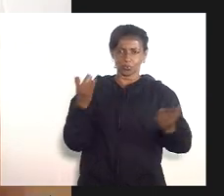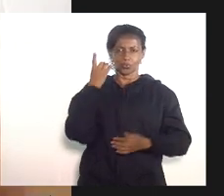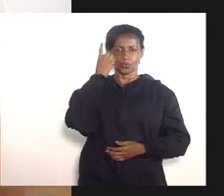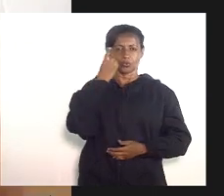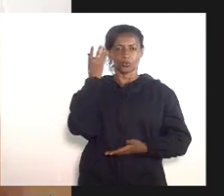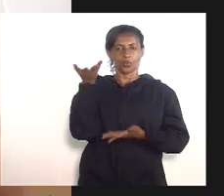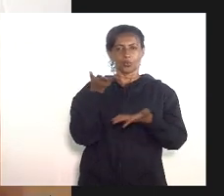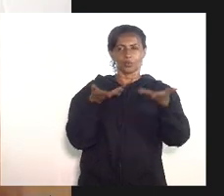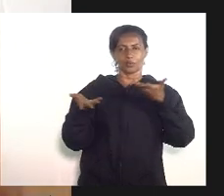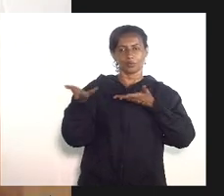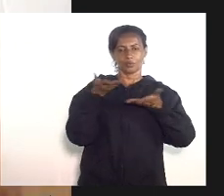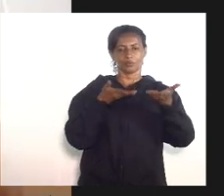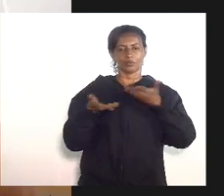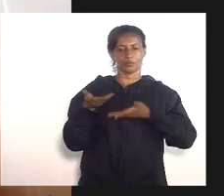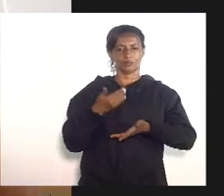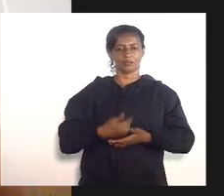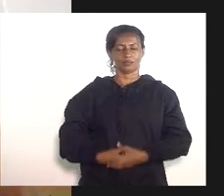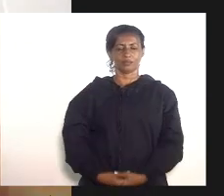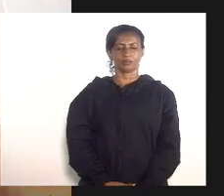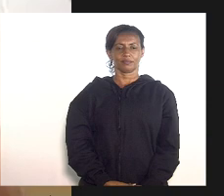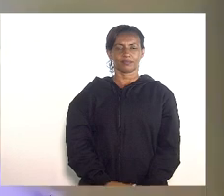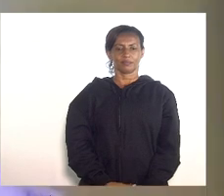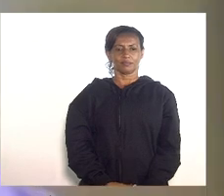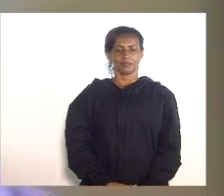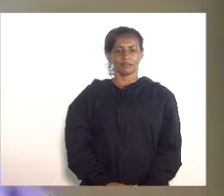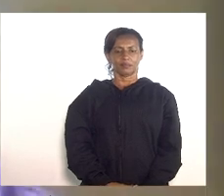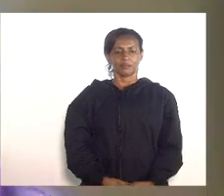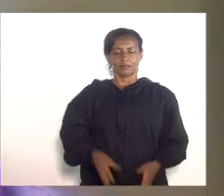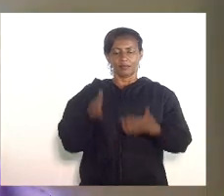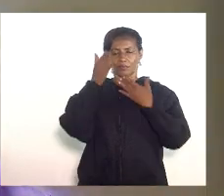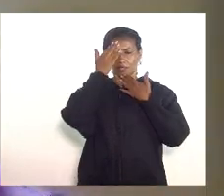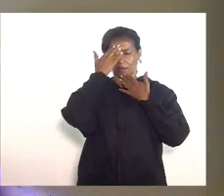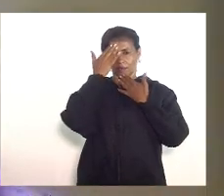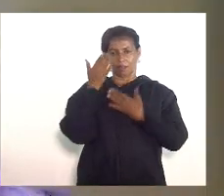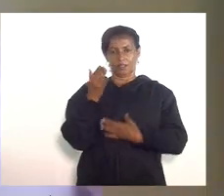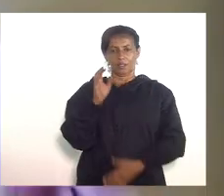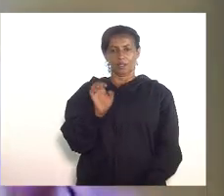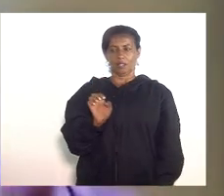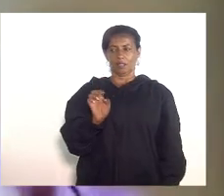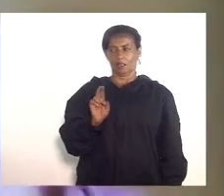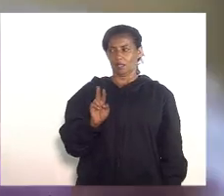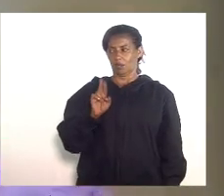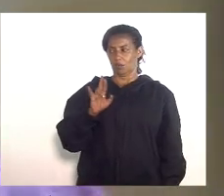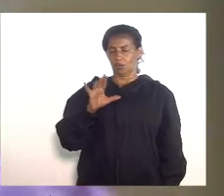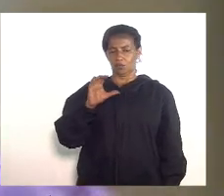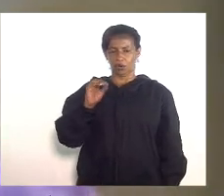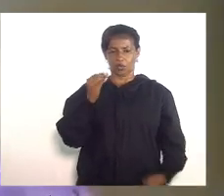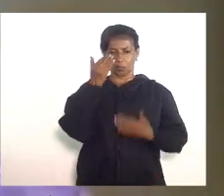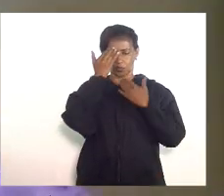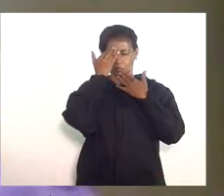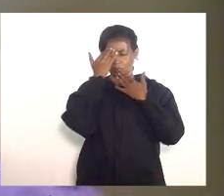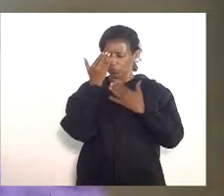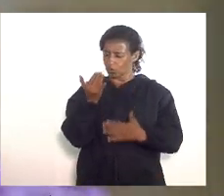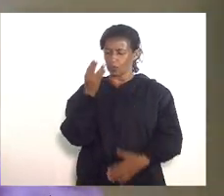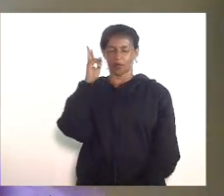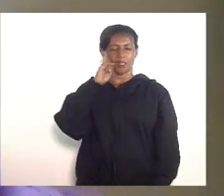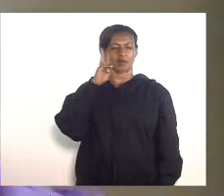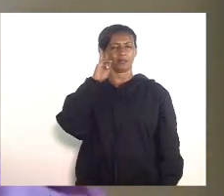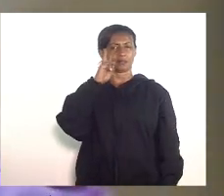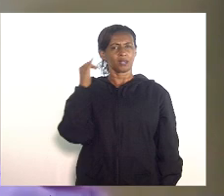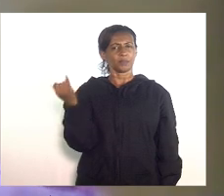participando dessa sessão obrigado deputado Eurico Júnior por trazer este registro histórico